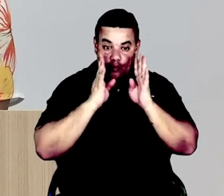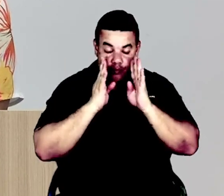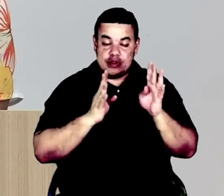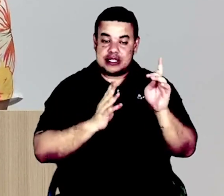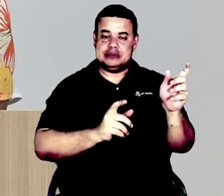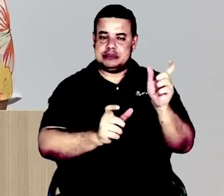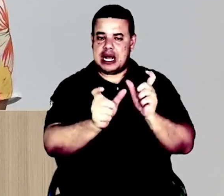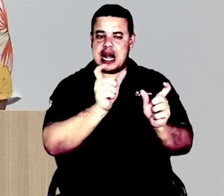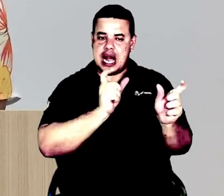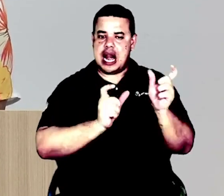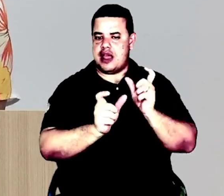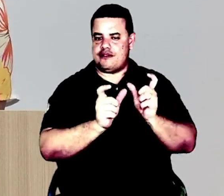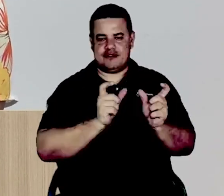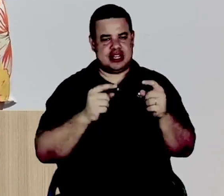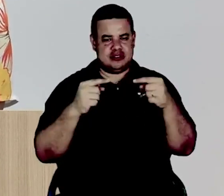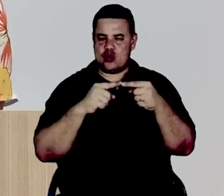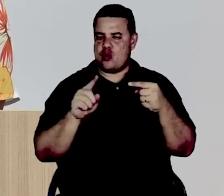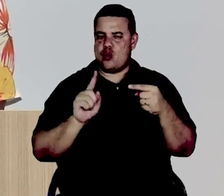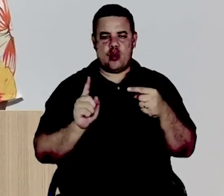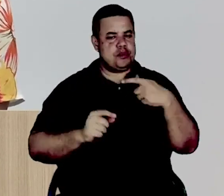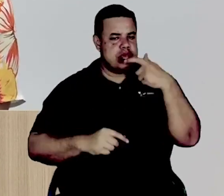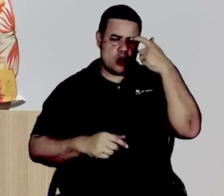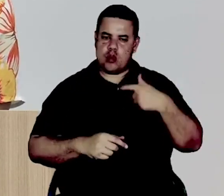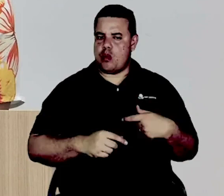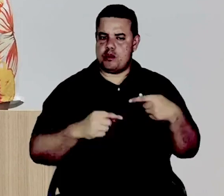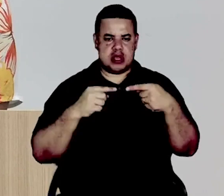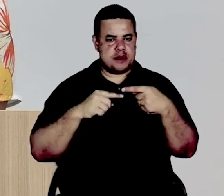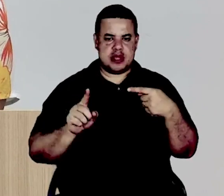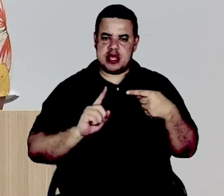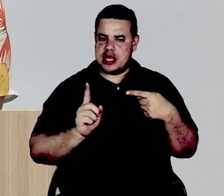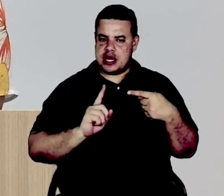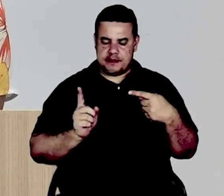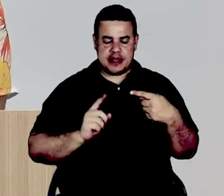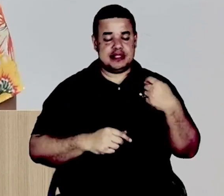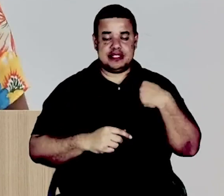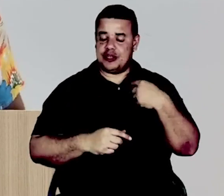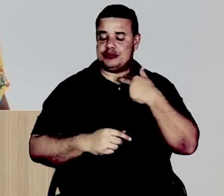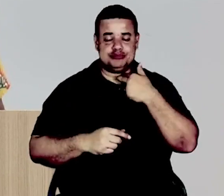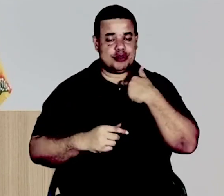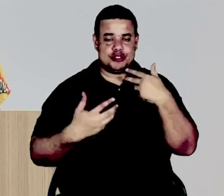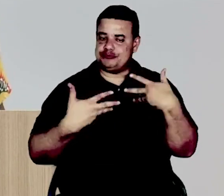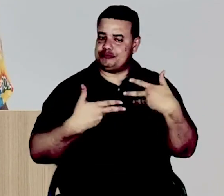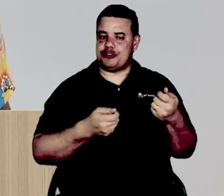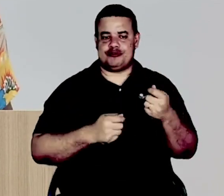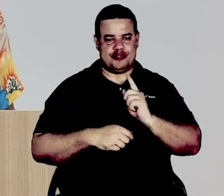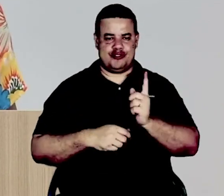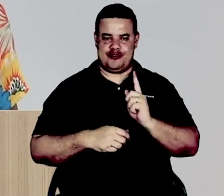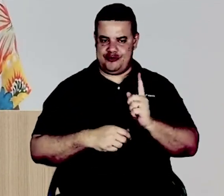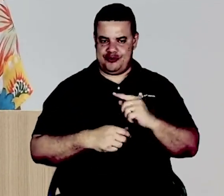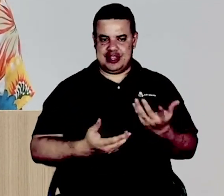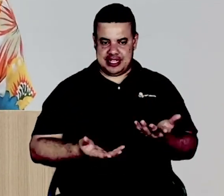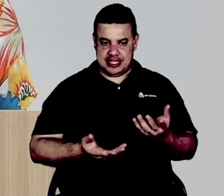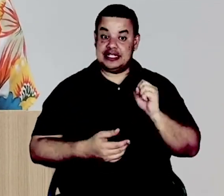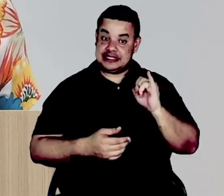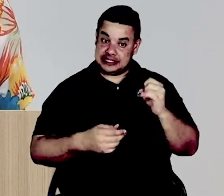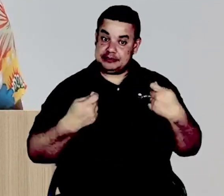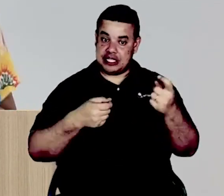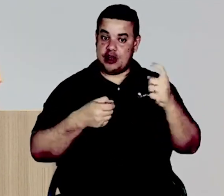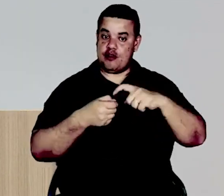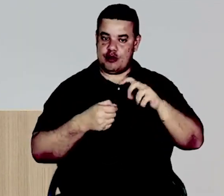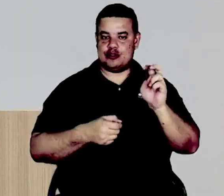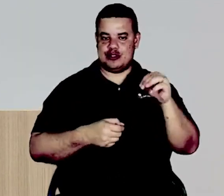da qual não diz respeito à minha pessoa e da qual eu não fui convidada. Se for necessário, volto nos cinco minutos. Obrigada. Obrigada. Obrigada. Obrigada.